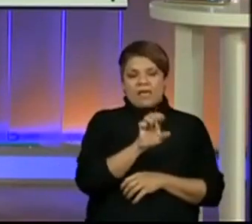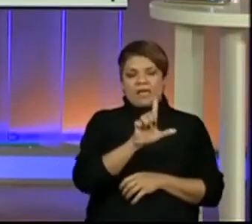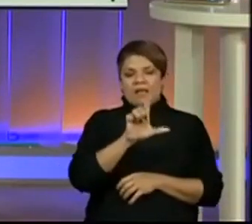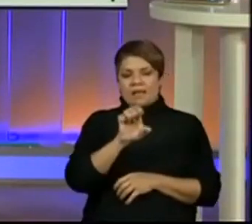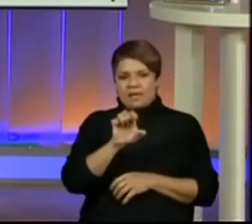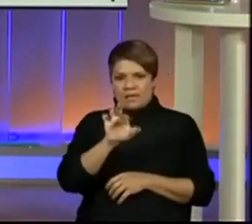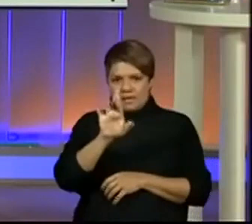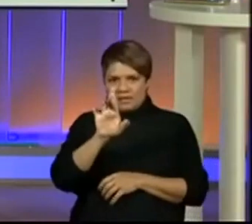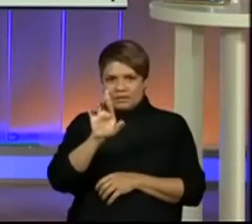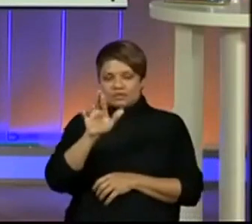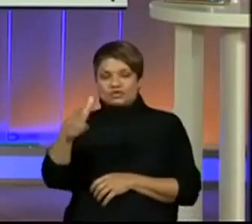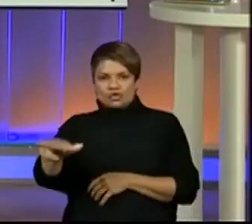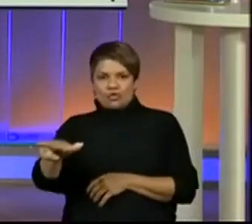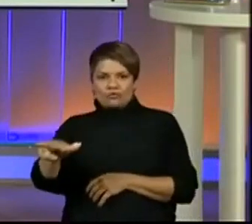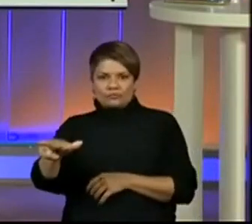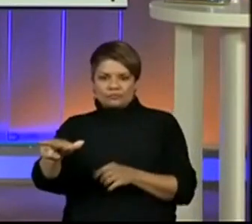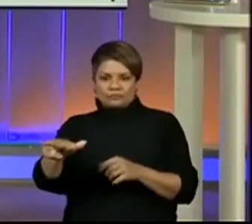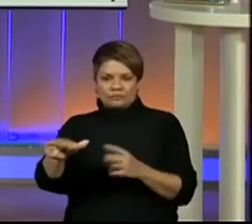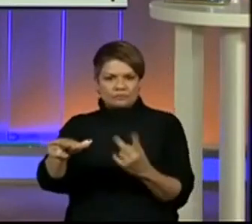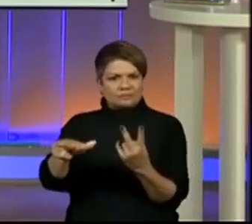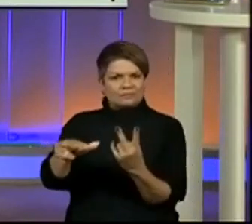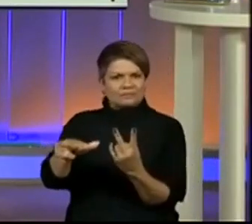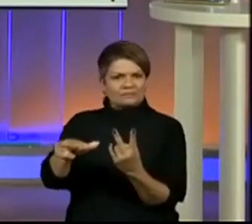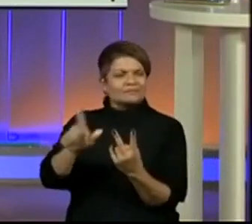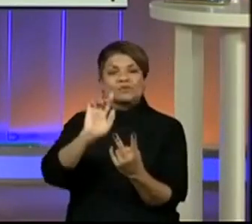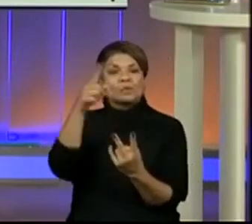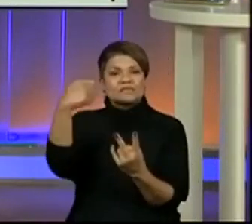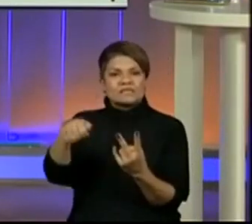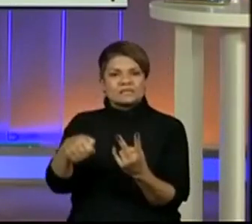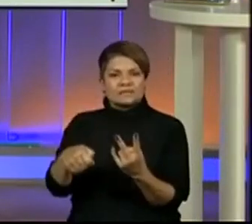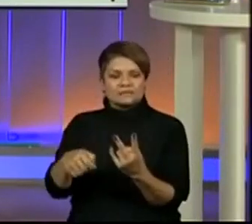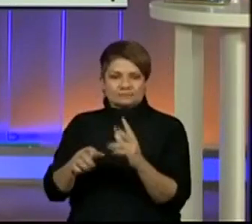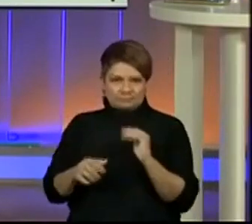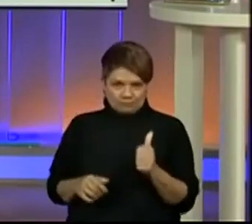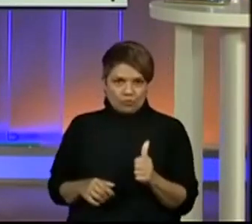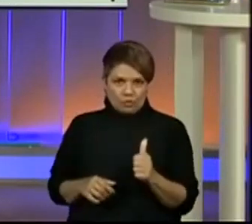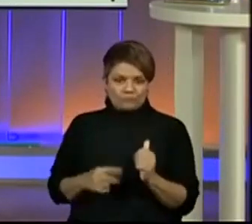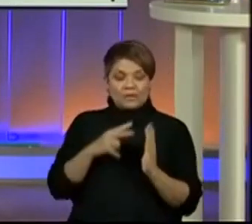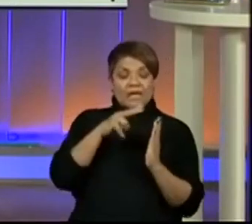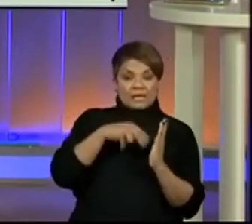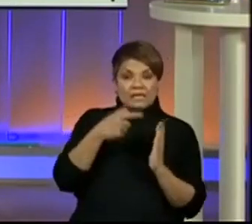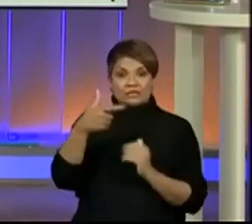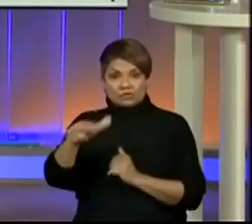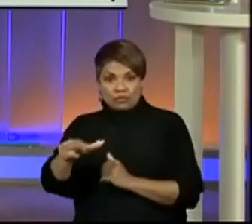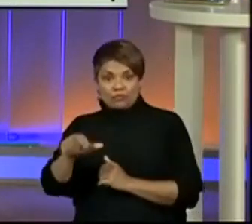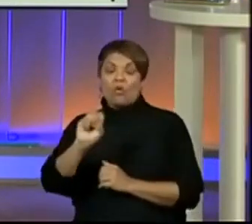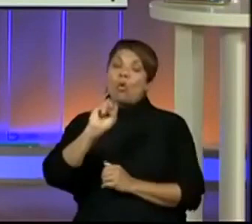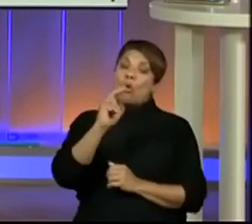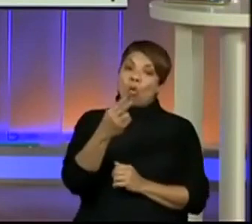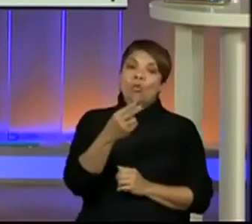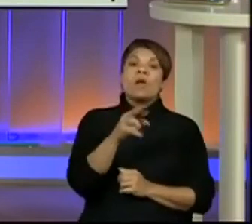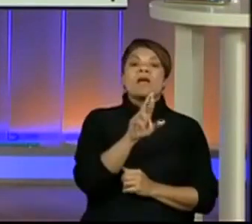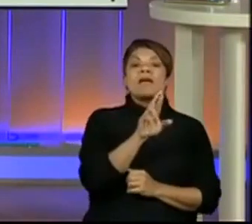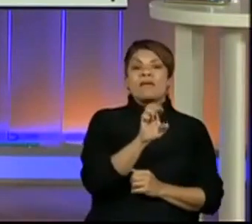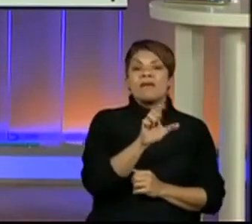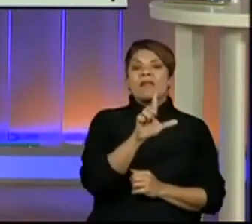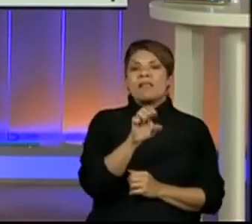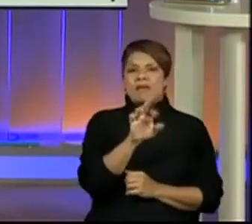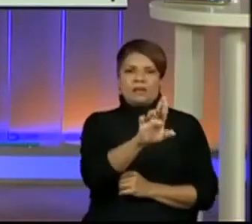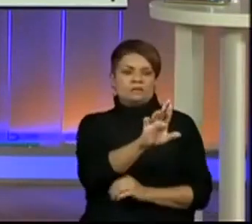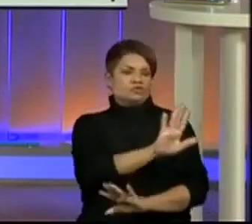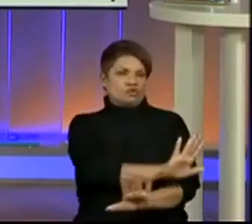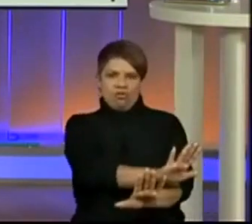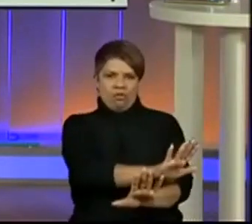novo já está subentendido aí, tá bom? Reler. Nós relemos, relemos o texto várias vezes, Victor,